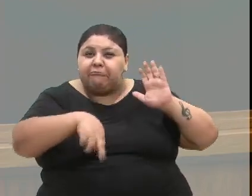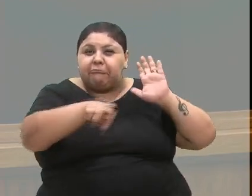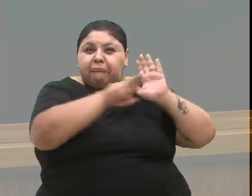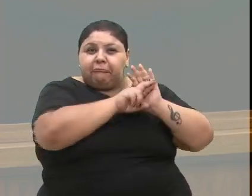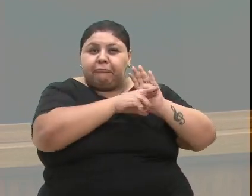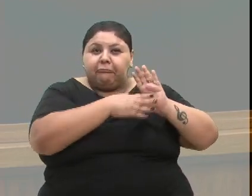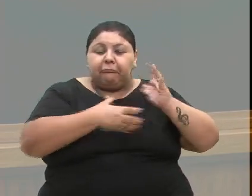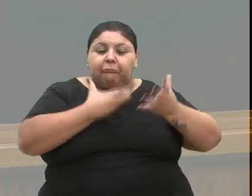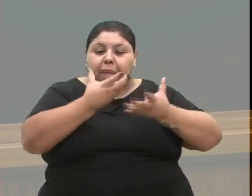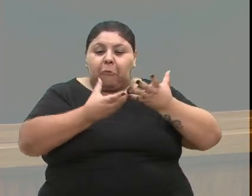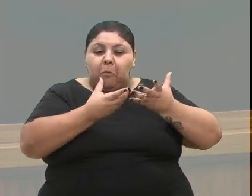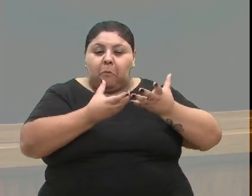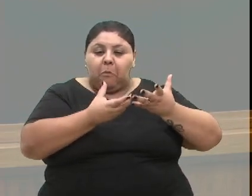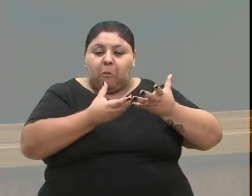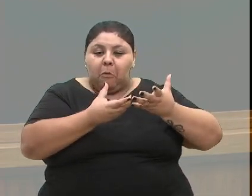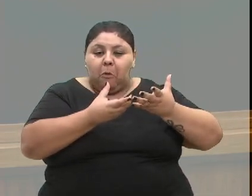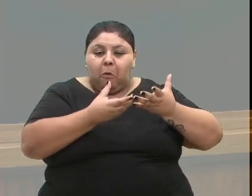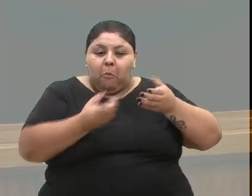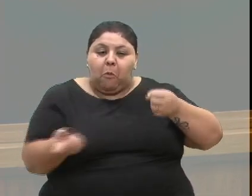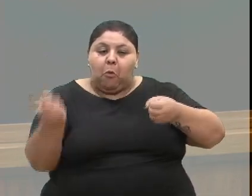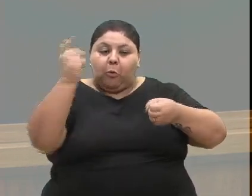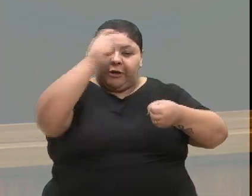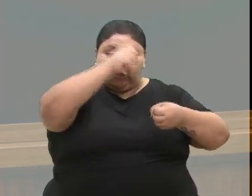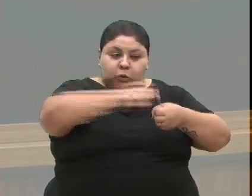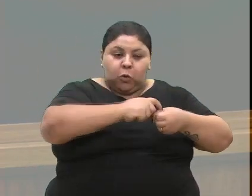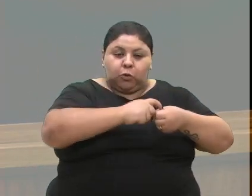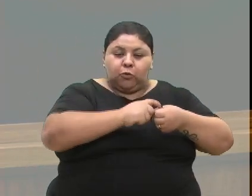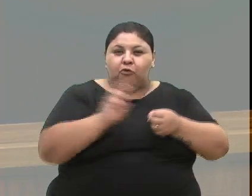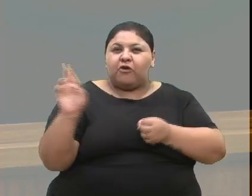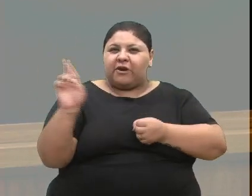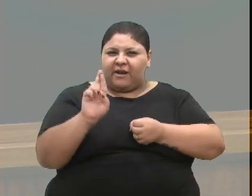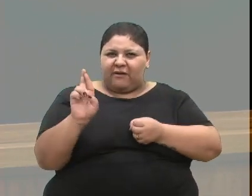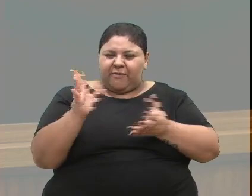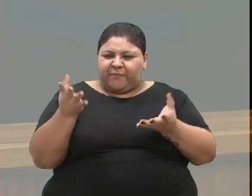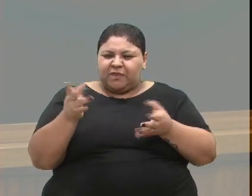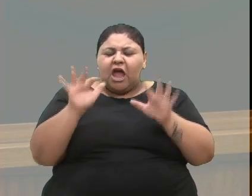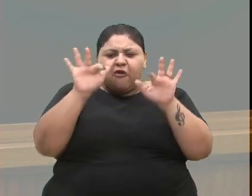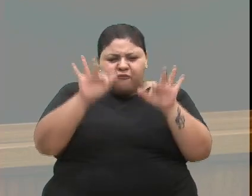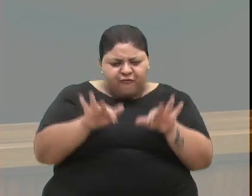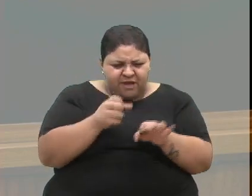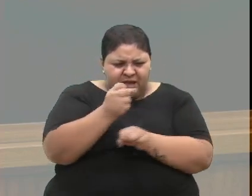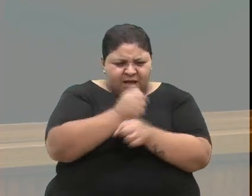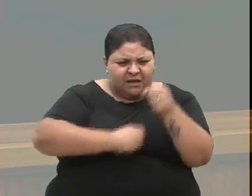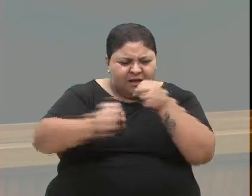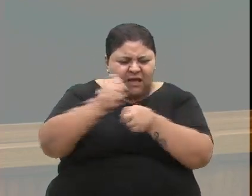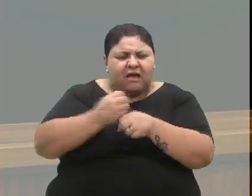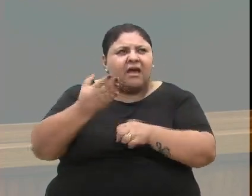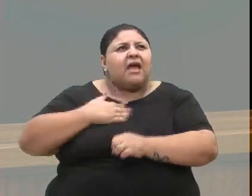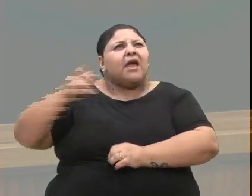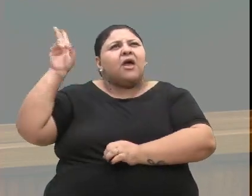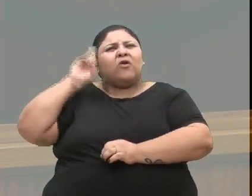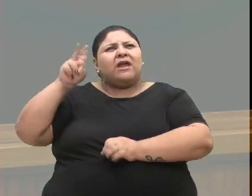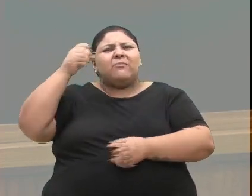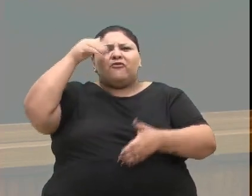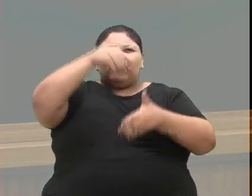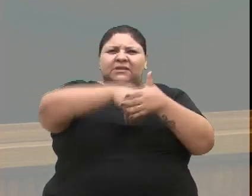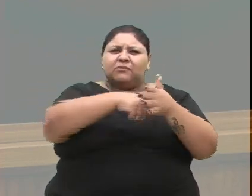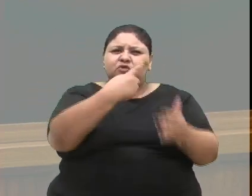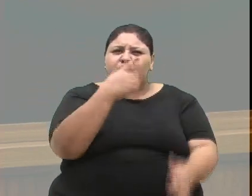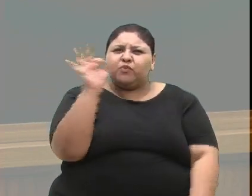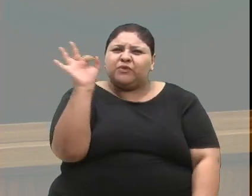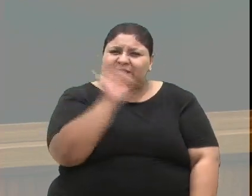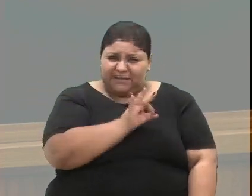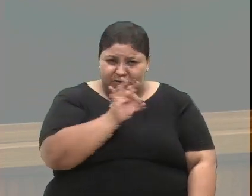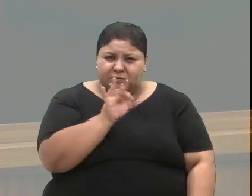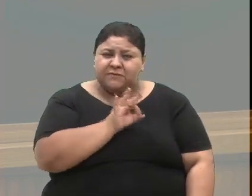de ganho real. No final do ano passado, eu lembro que nós votamos aqui 1% desses 3